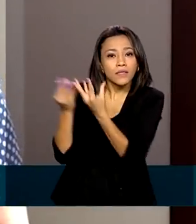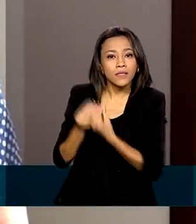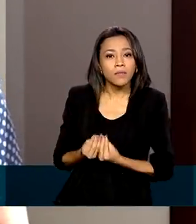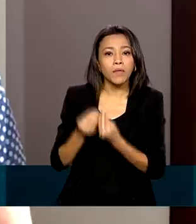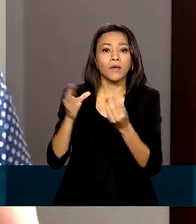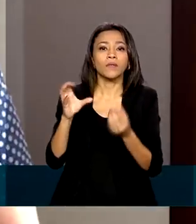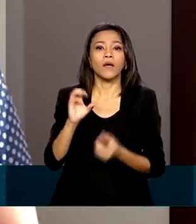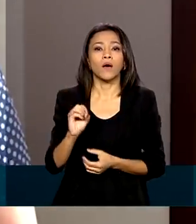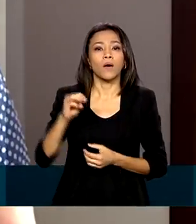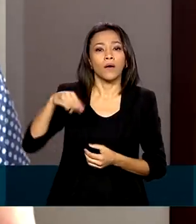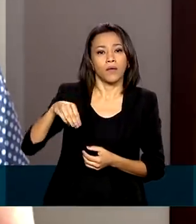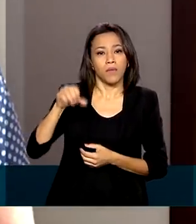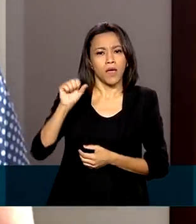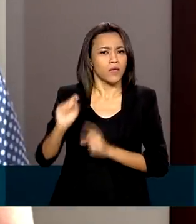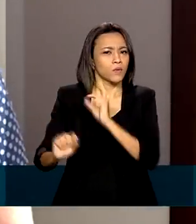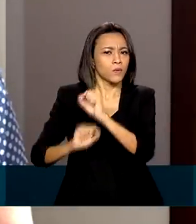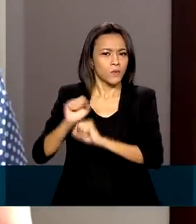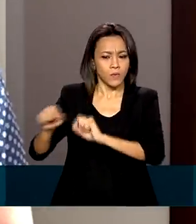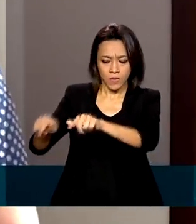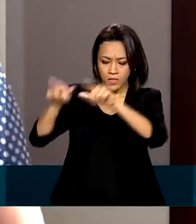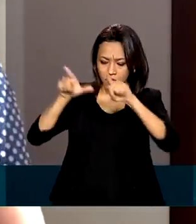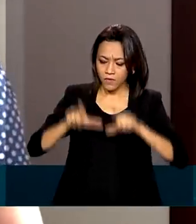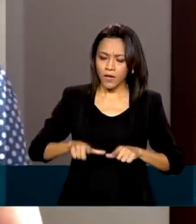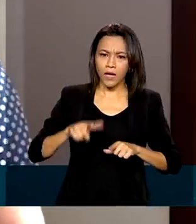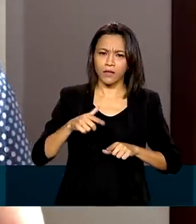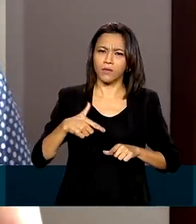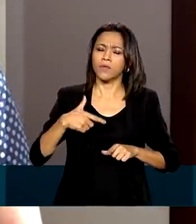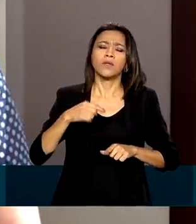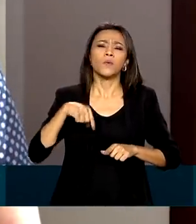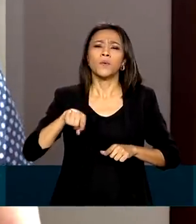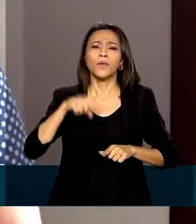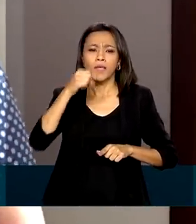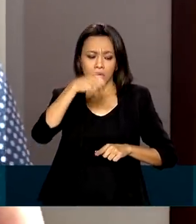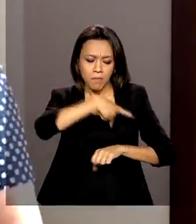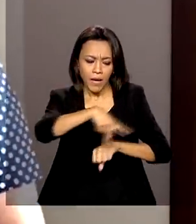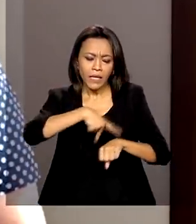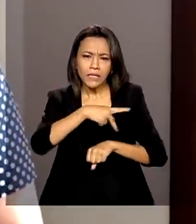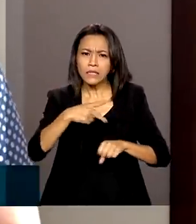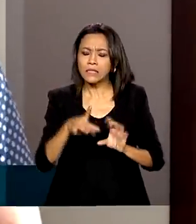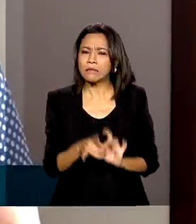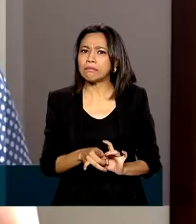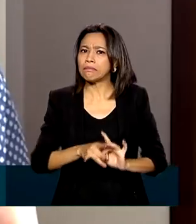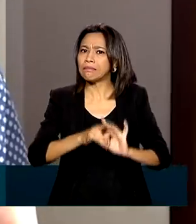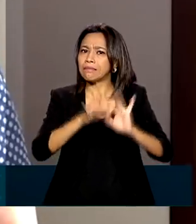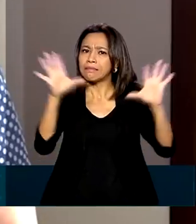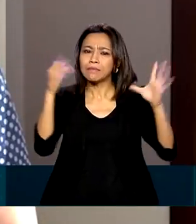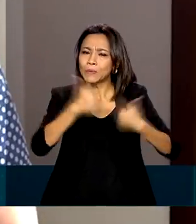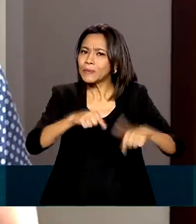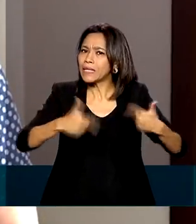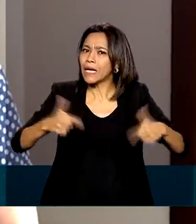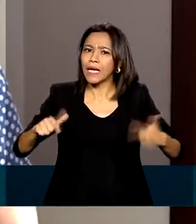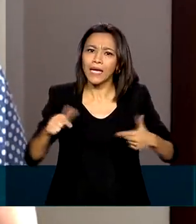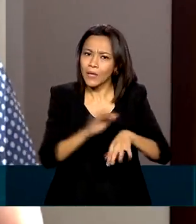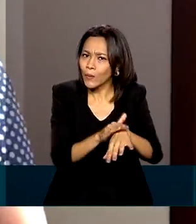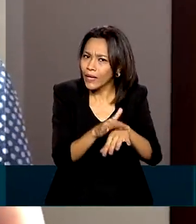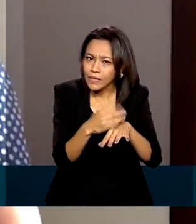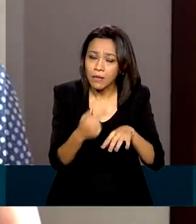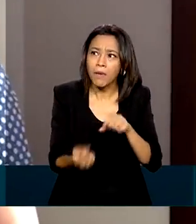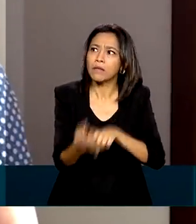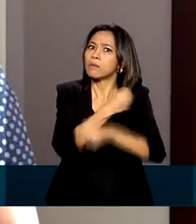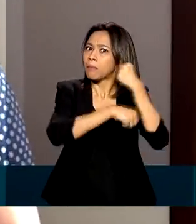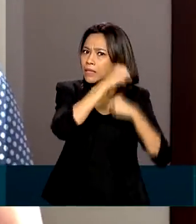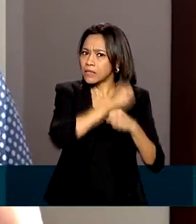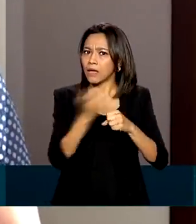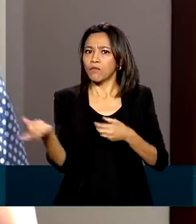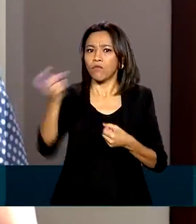2016, o certificado de país livre do sarampo. Mas, no ano passado, a doença voltou a ocorrer em